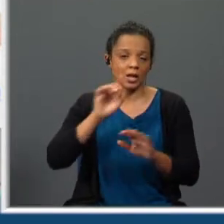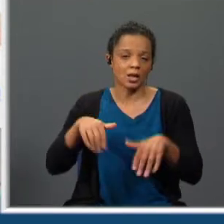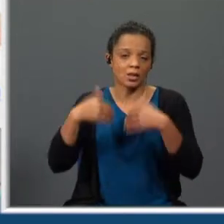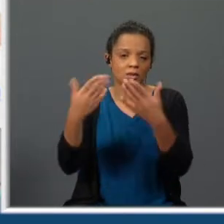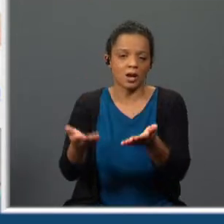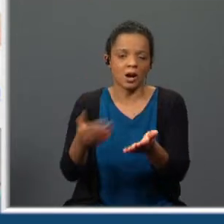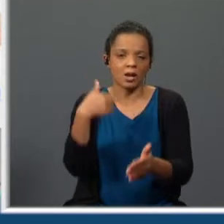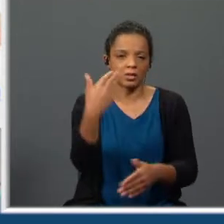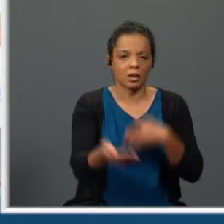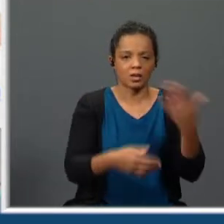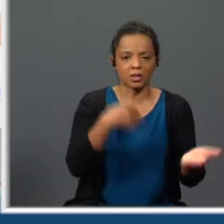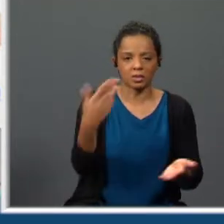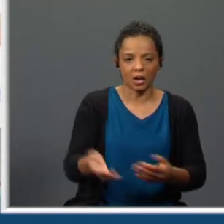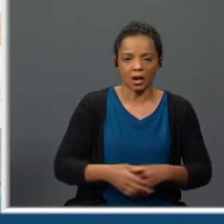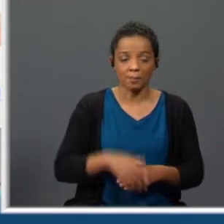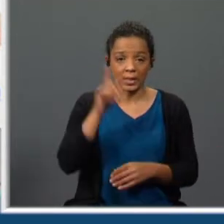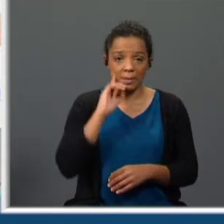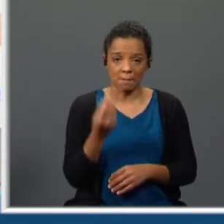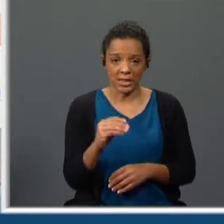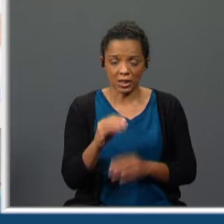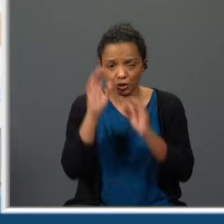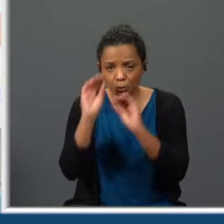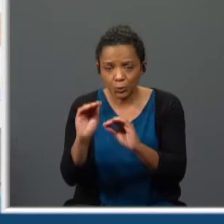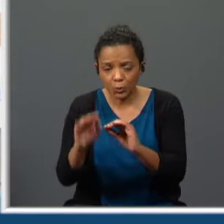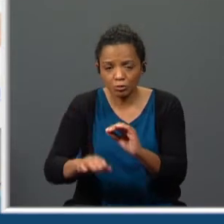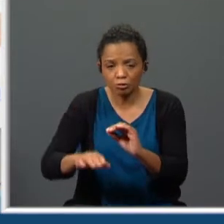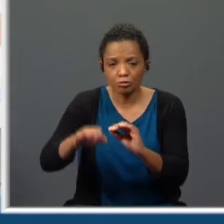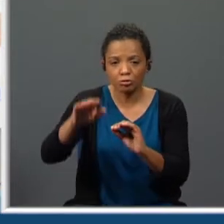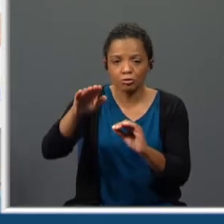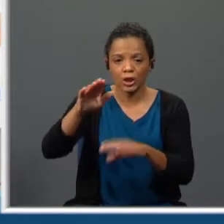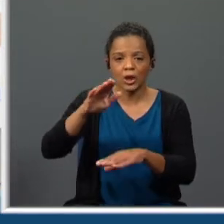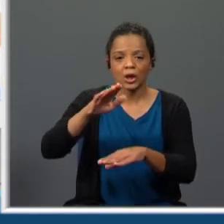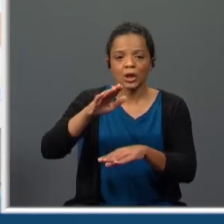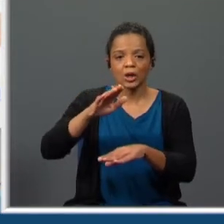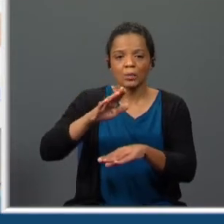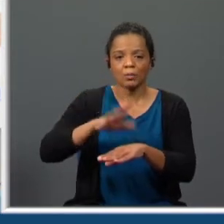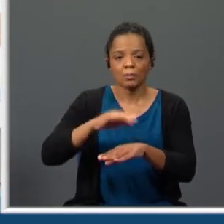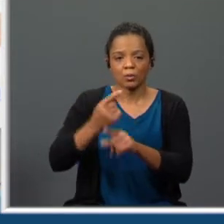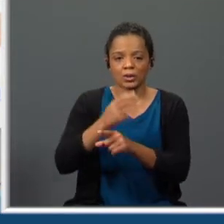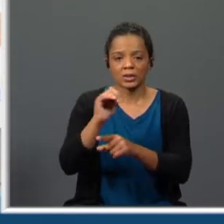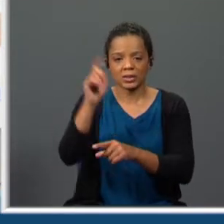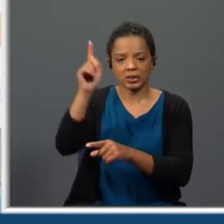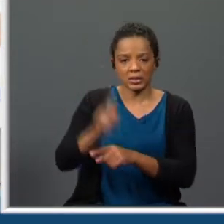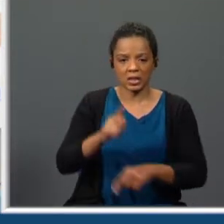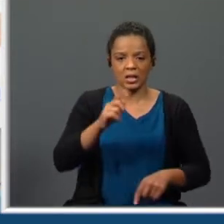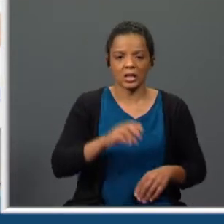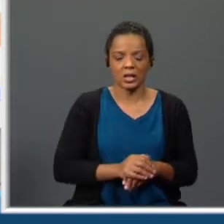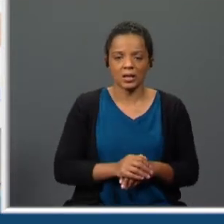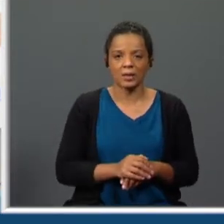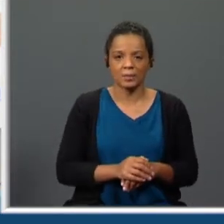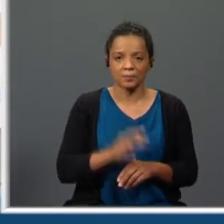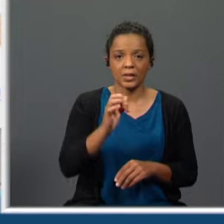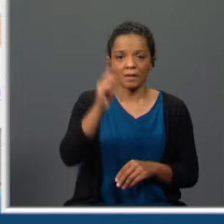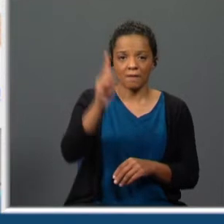molhos a que criava as meninas para os cónegos da Sé passei-me por